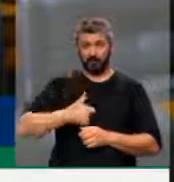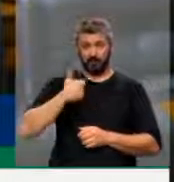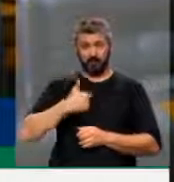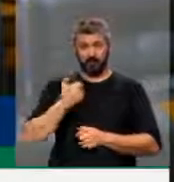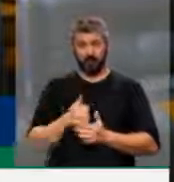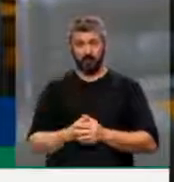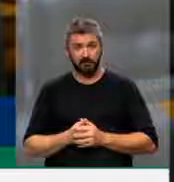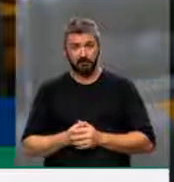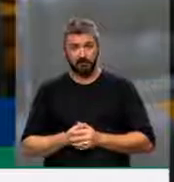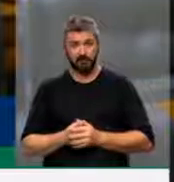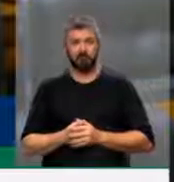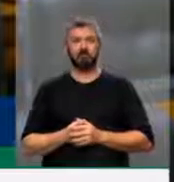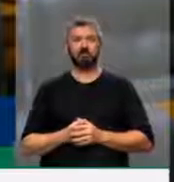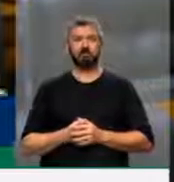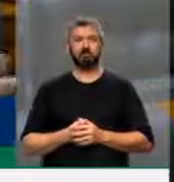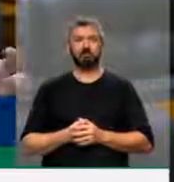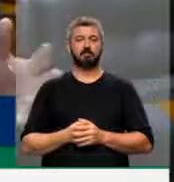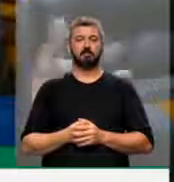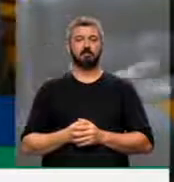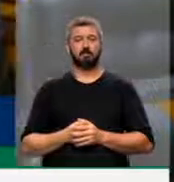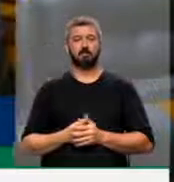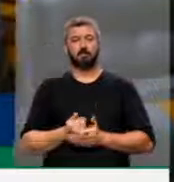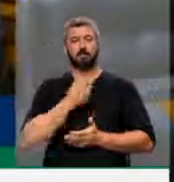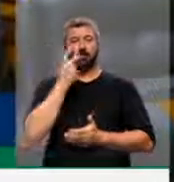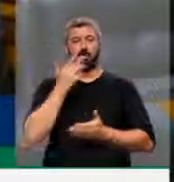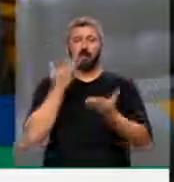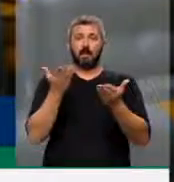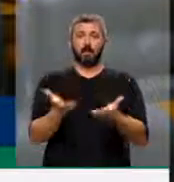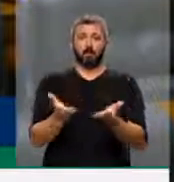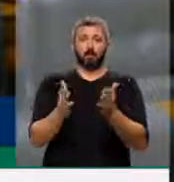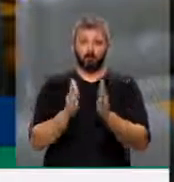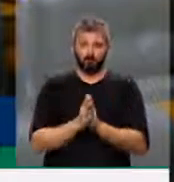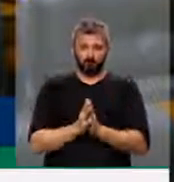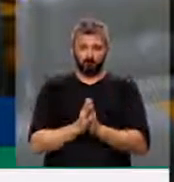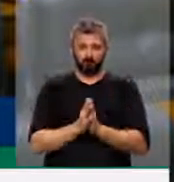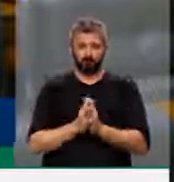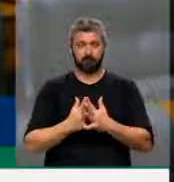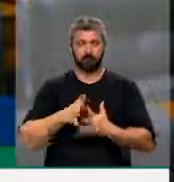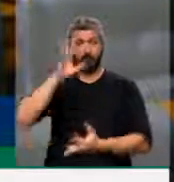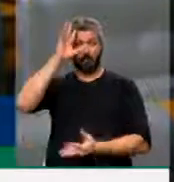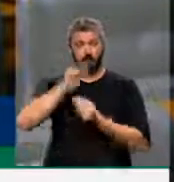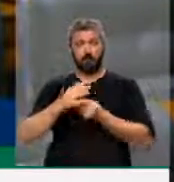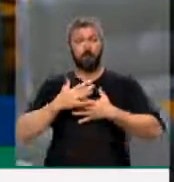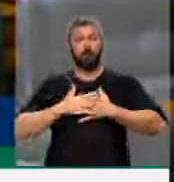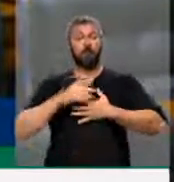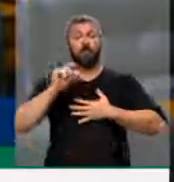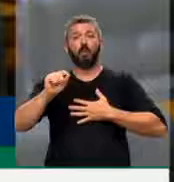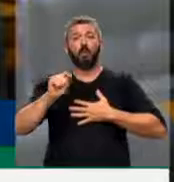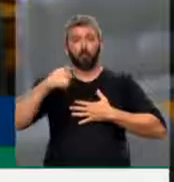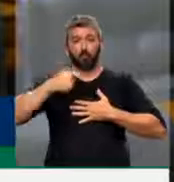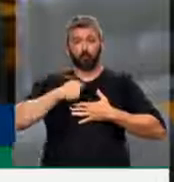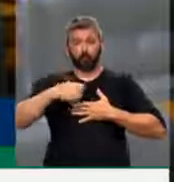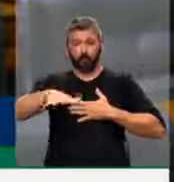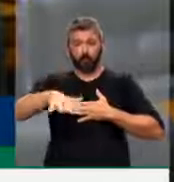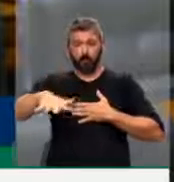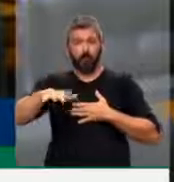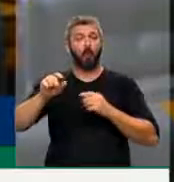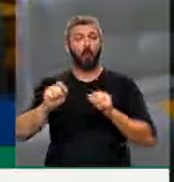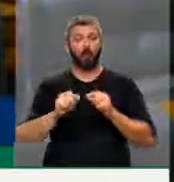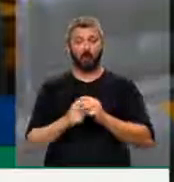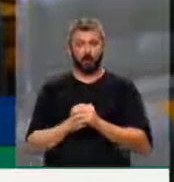faz essa declaração. E eu quero concluir, presidente, dizendo que eu sou de um setor